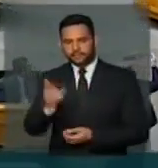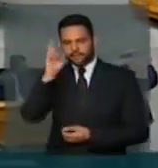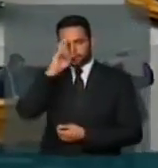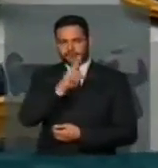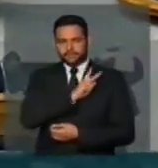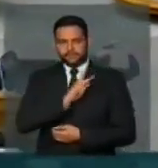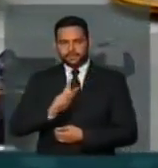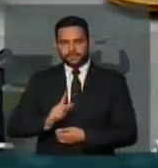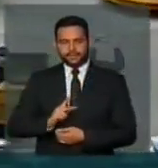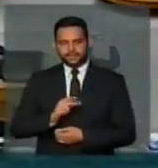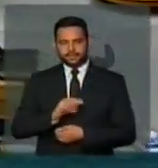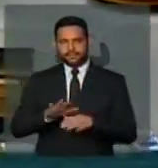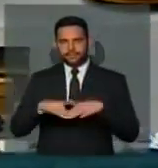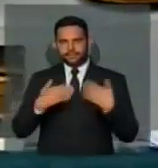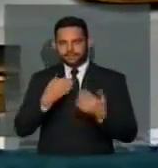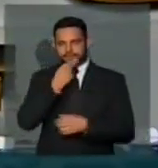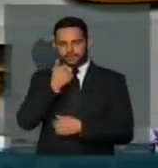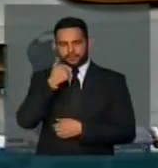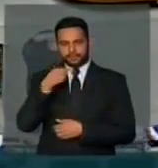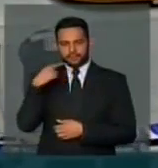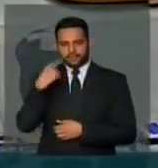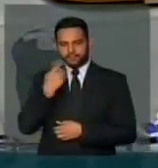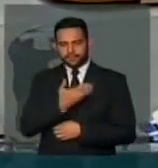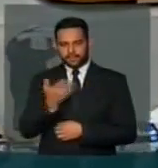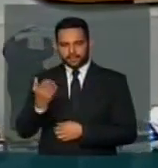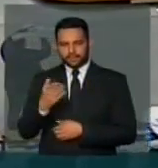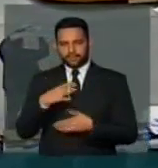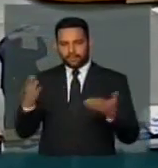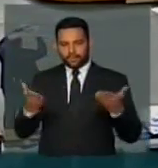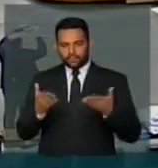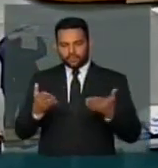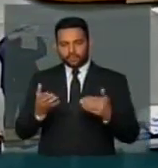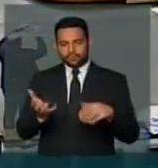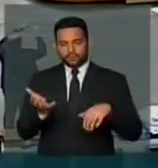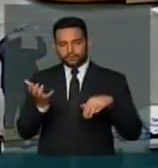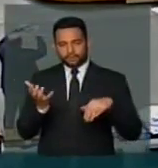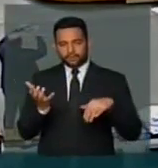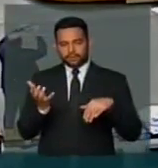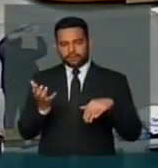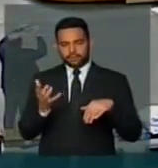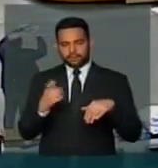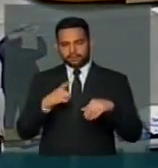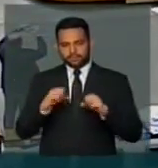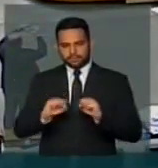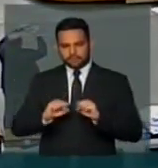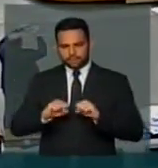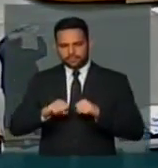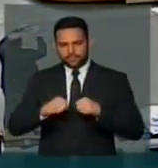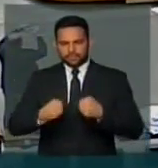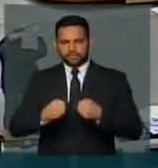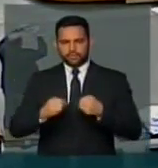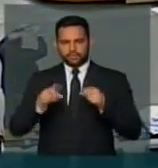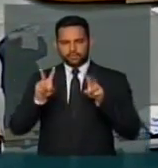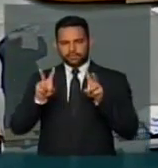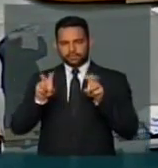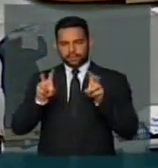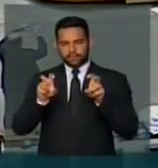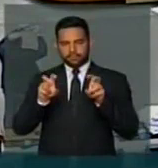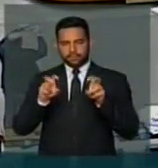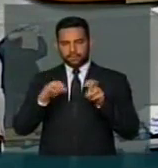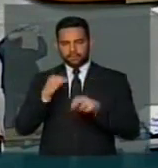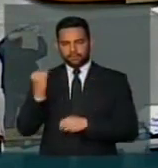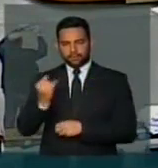presidente, senhoras e senhores deputados, hoje o Congresso Nacional se debruçou sobre um tema que